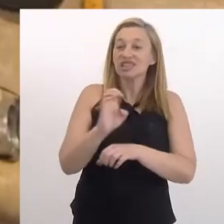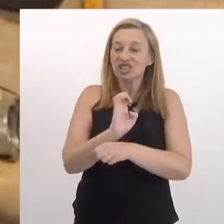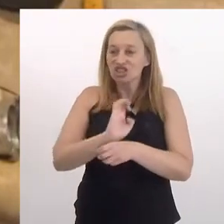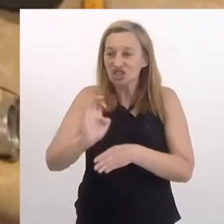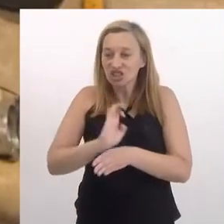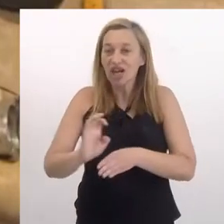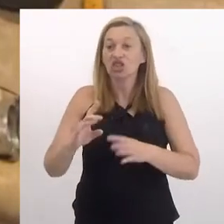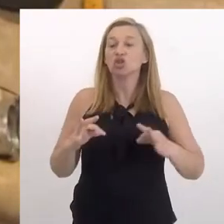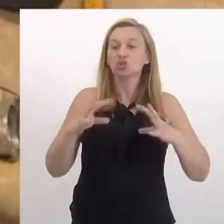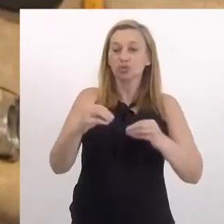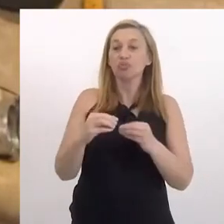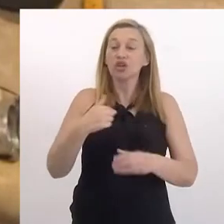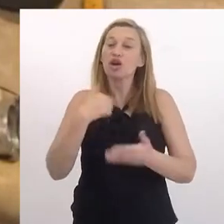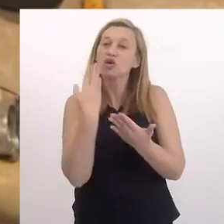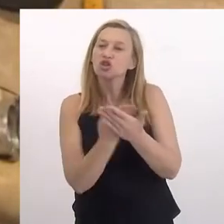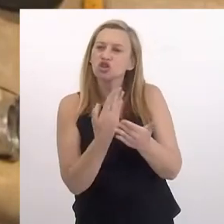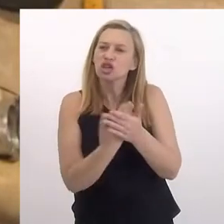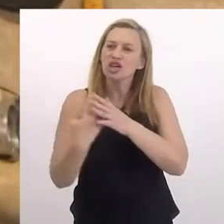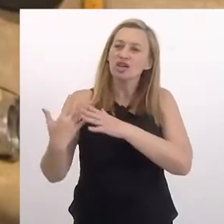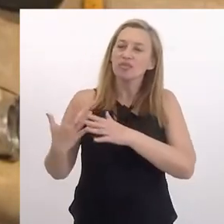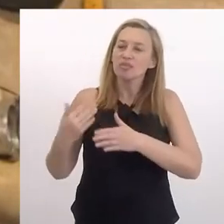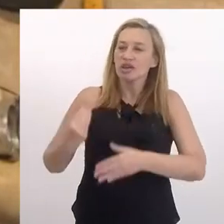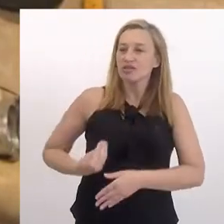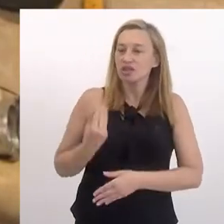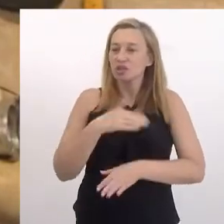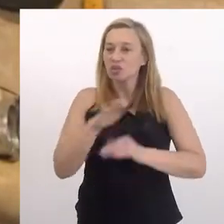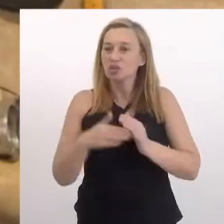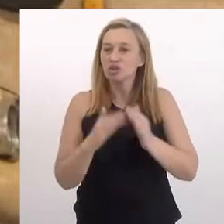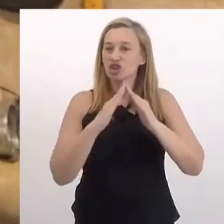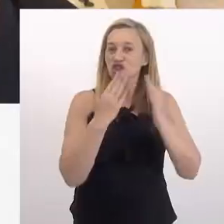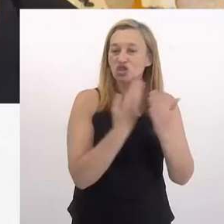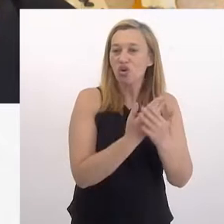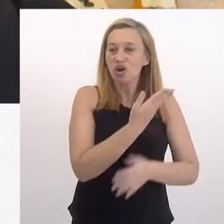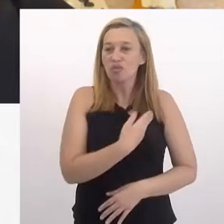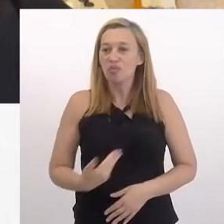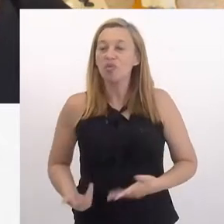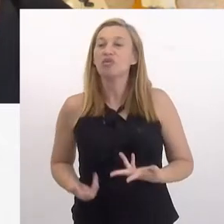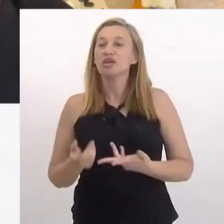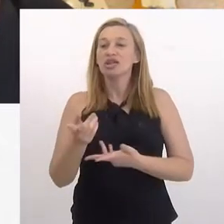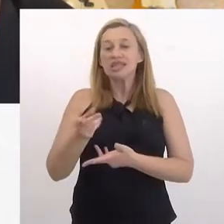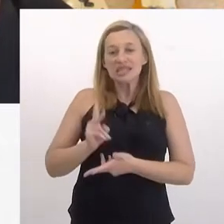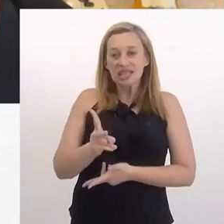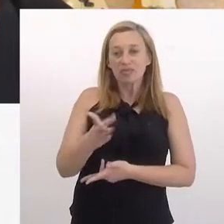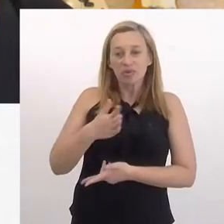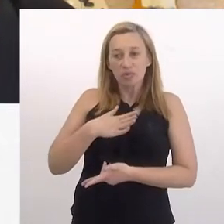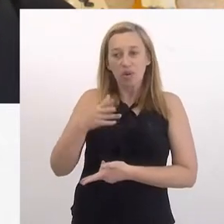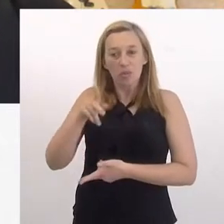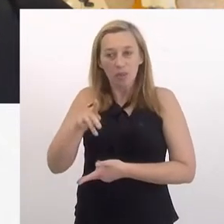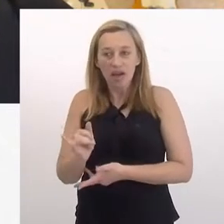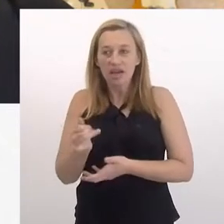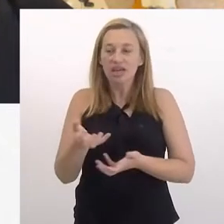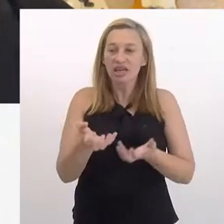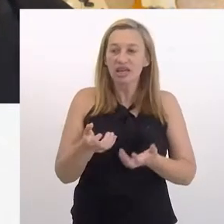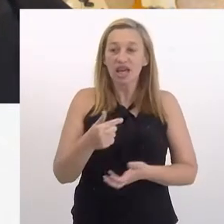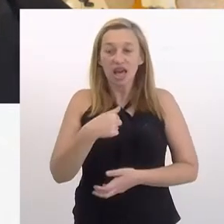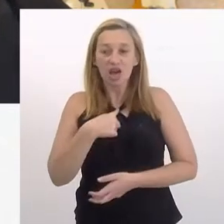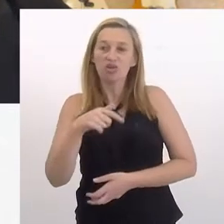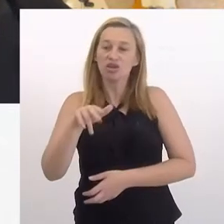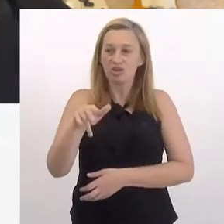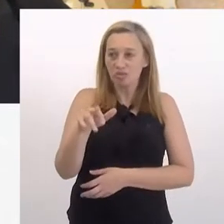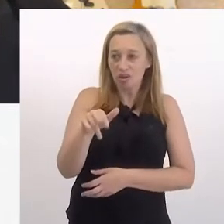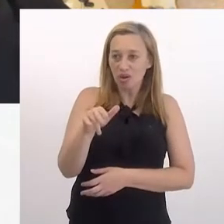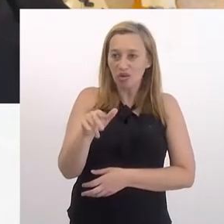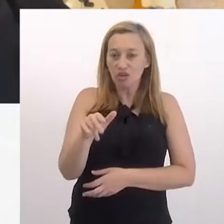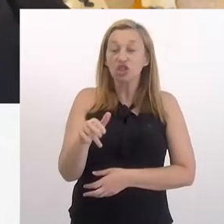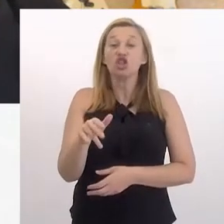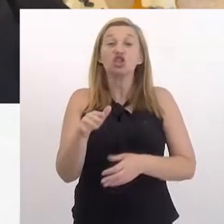estágio e tal. E estudei a minha vida toda em escola pública. Meus pais fizeram sempre questão de colocar eu e meu irmão